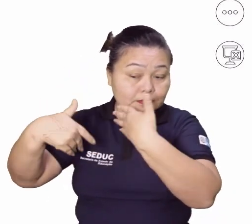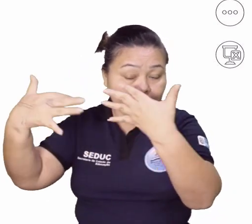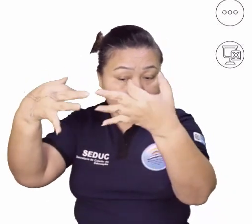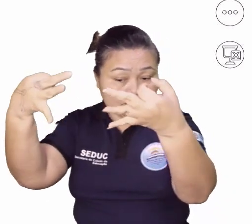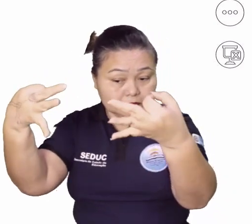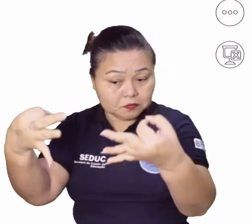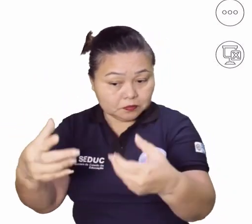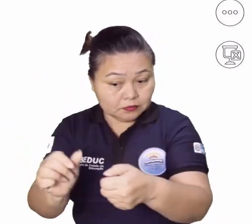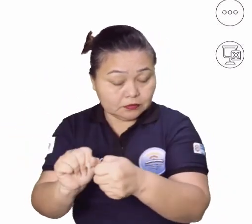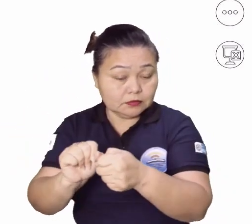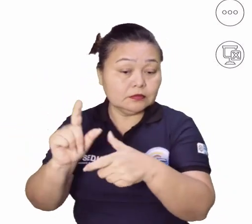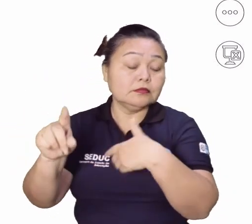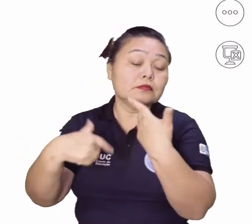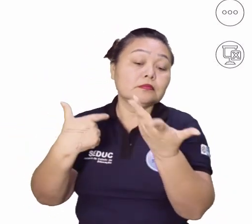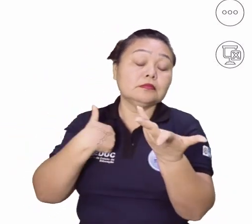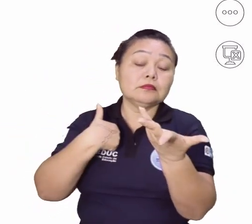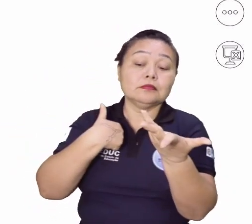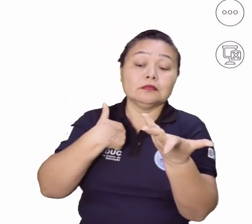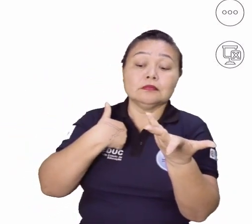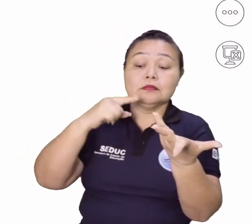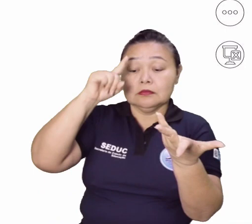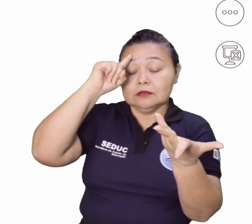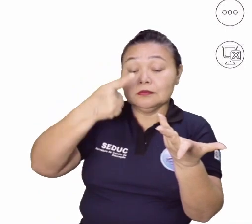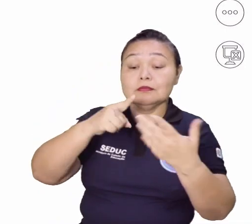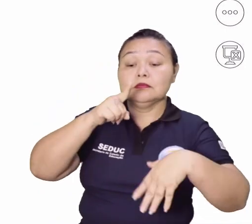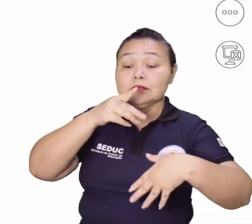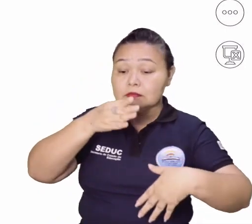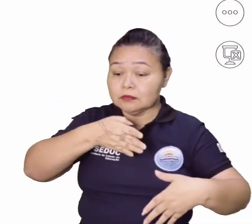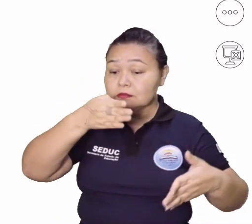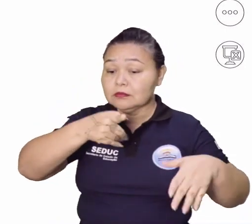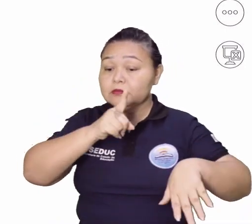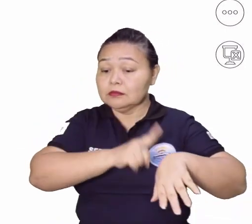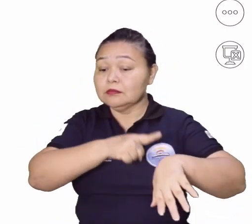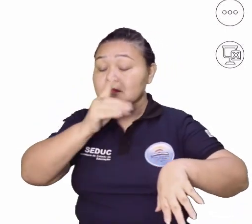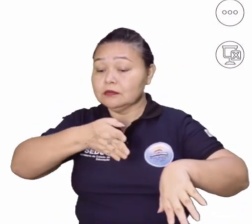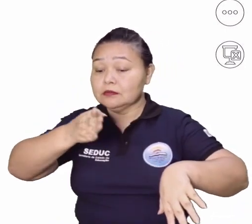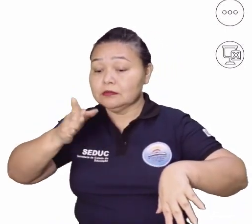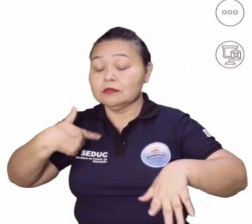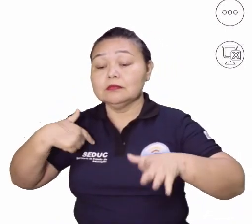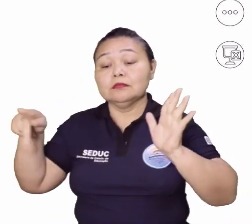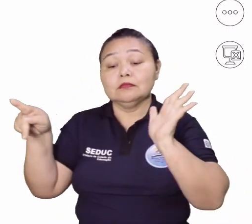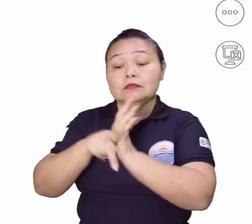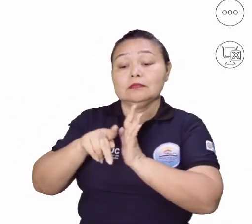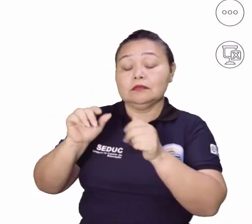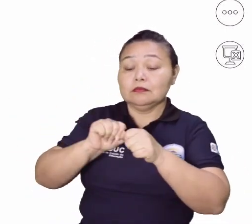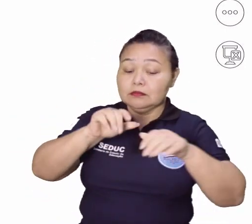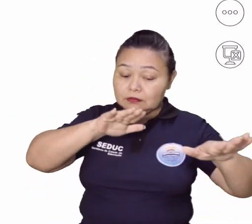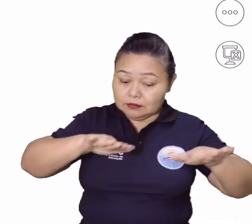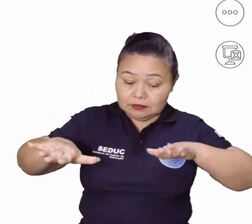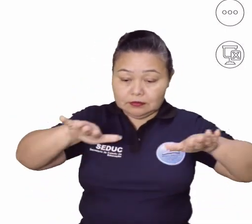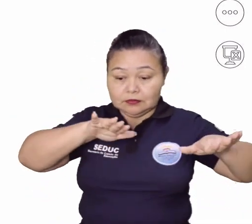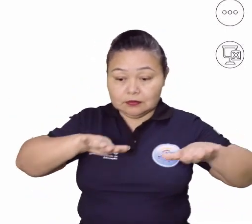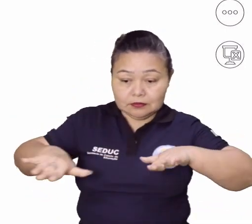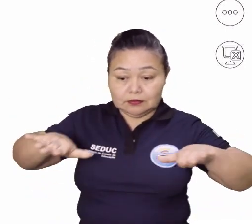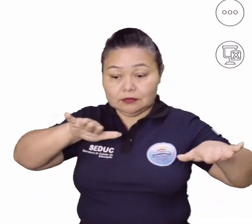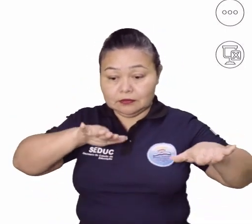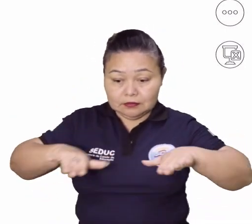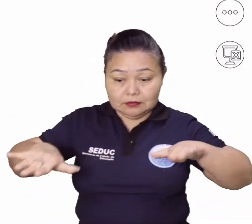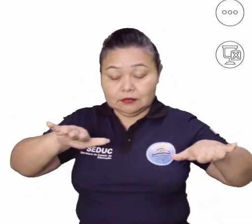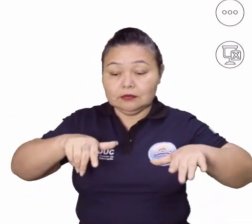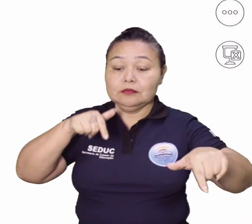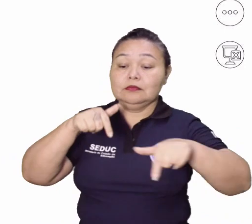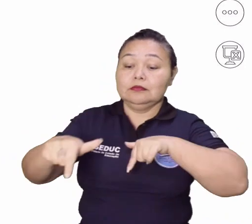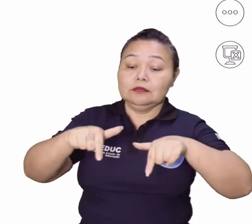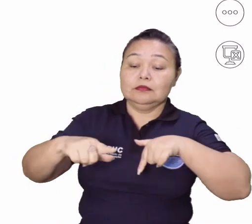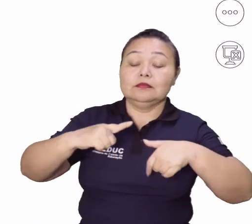E que, né, quem ditava o ritmo do trabalho, do dia a dia, era a própria esteira, né? Que ia passando e o